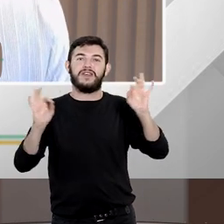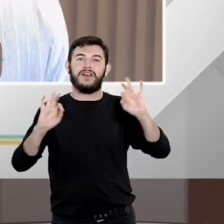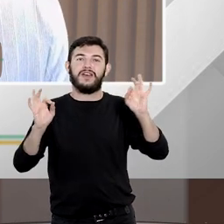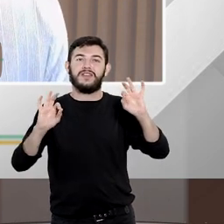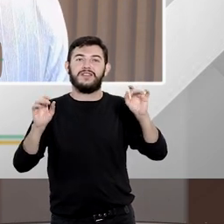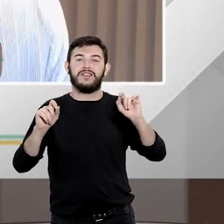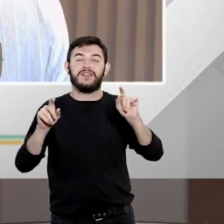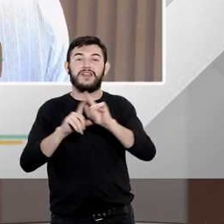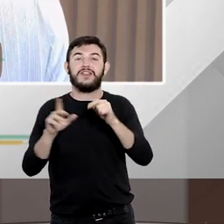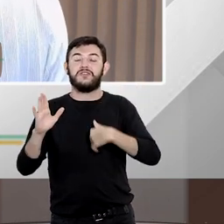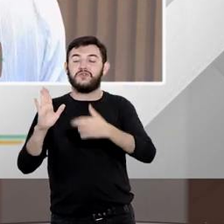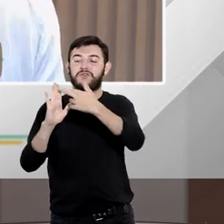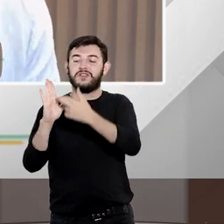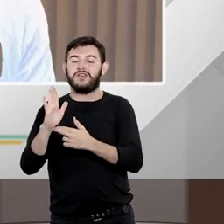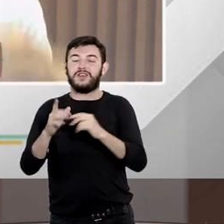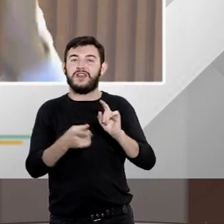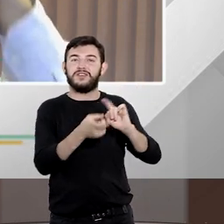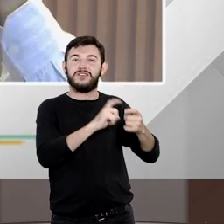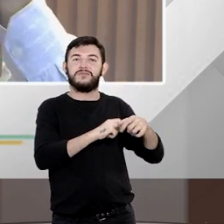doutrina administrativista